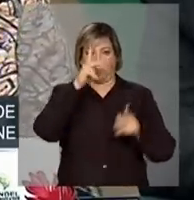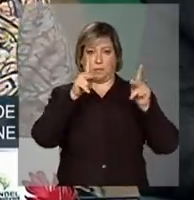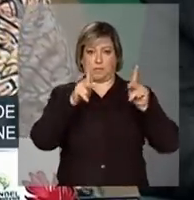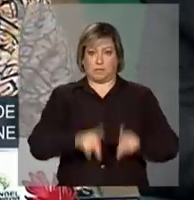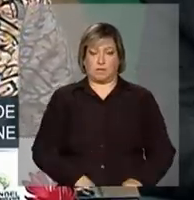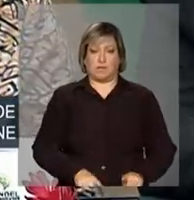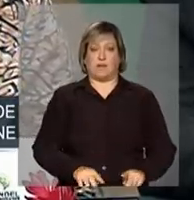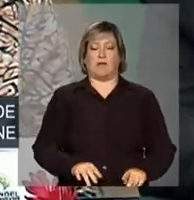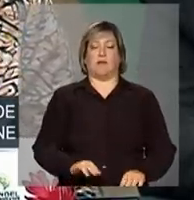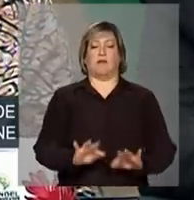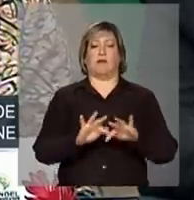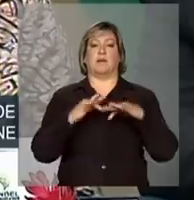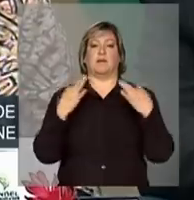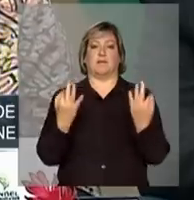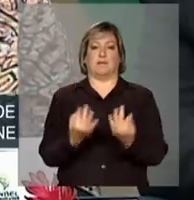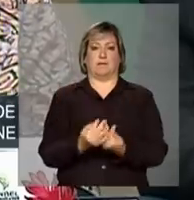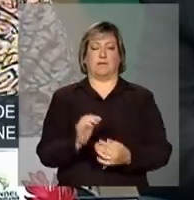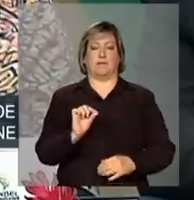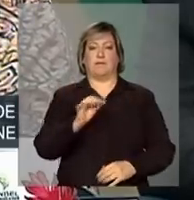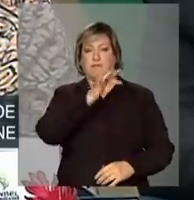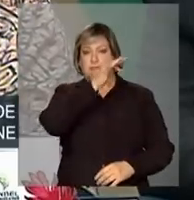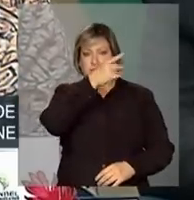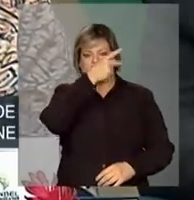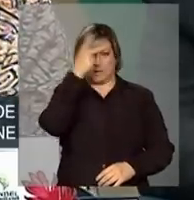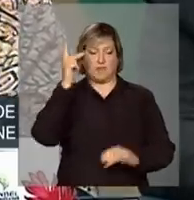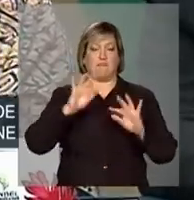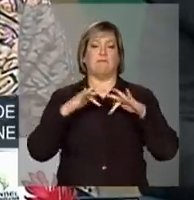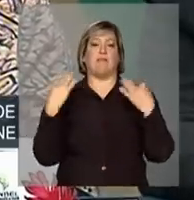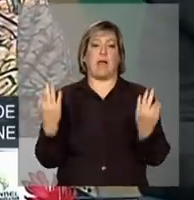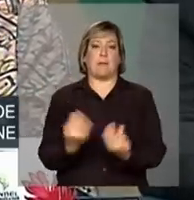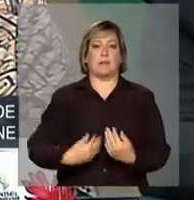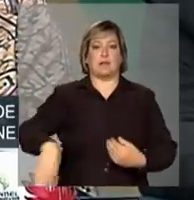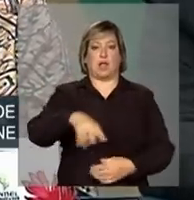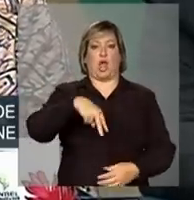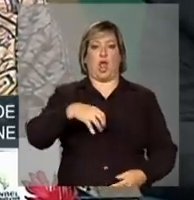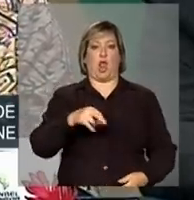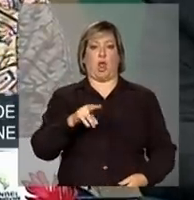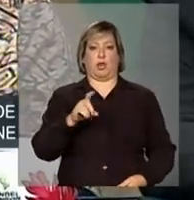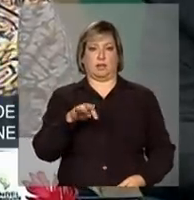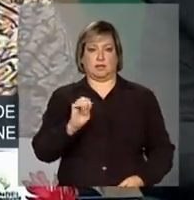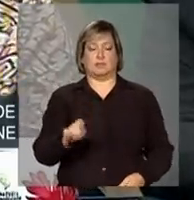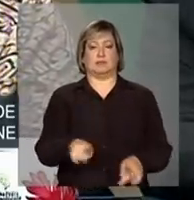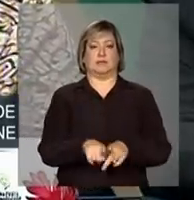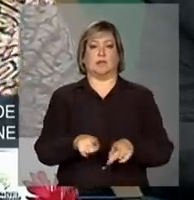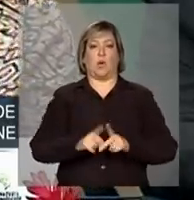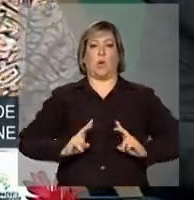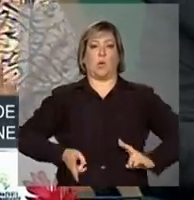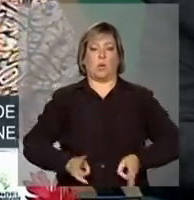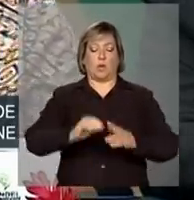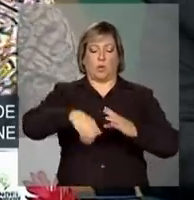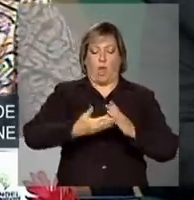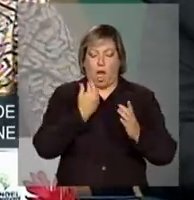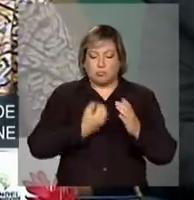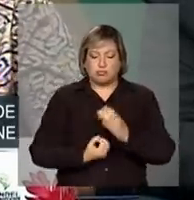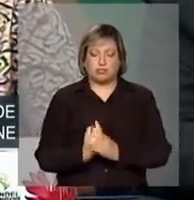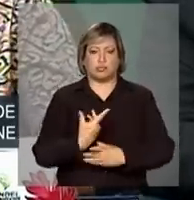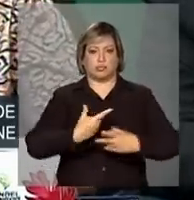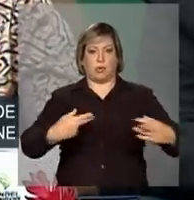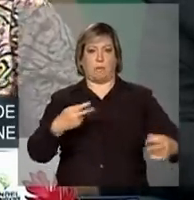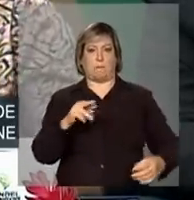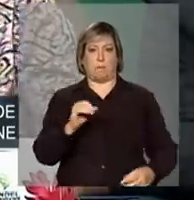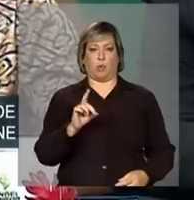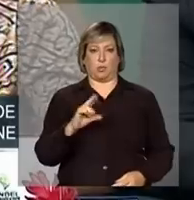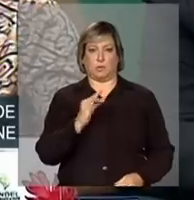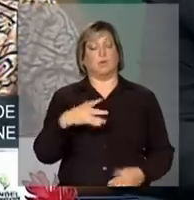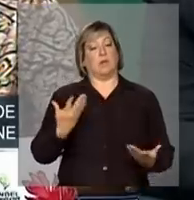as famílias nordestinas e estimular a reconstrução da atividade produtiva, nós viemos então aqui